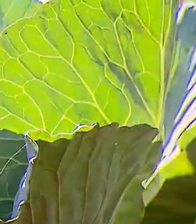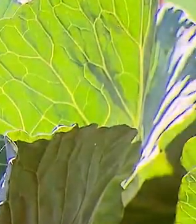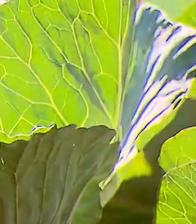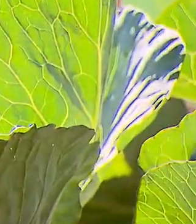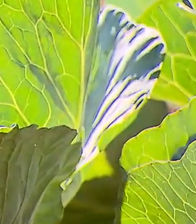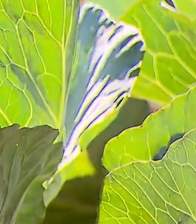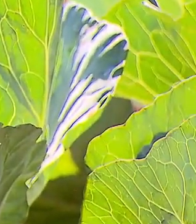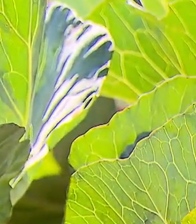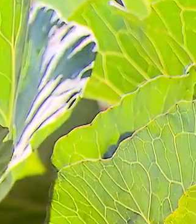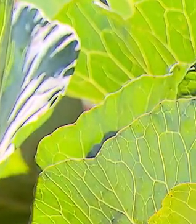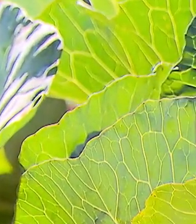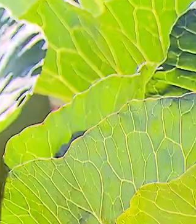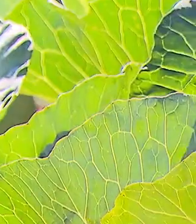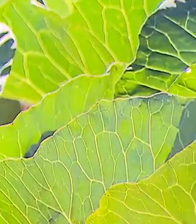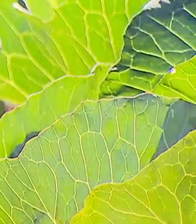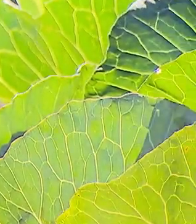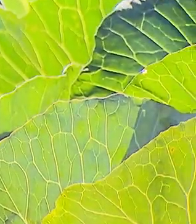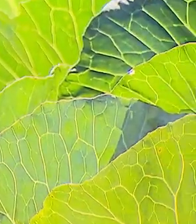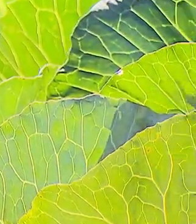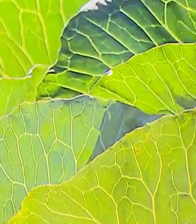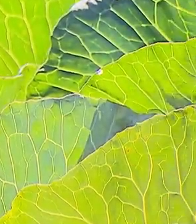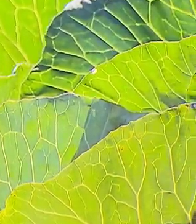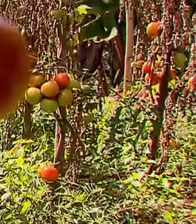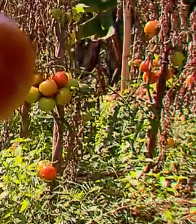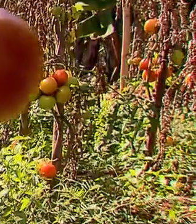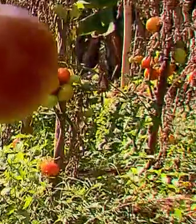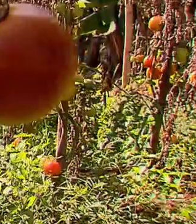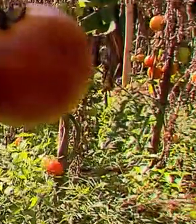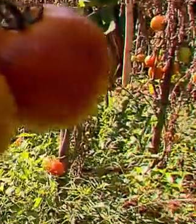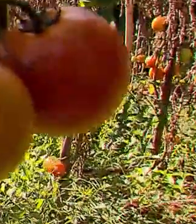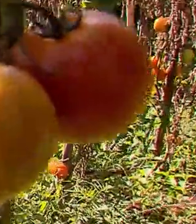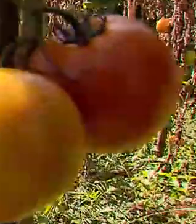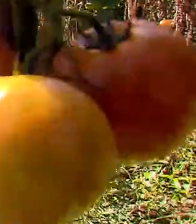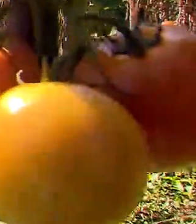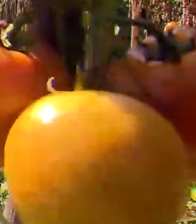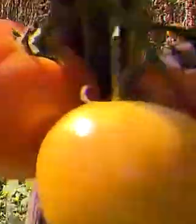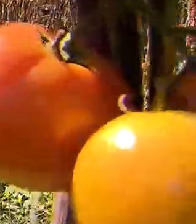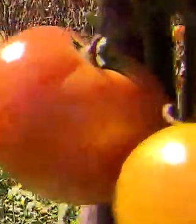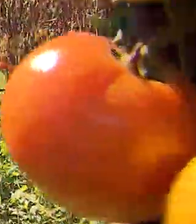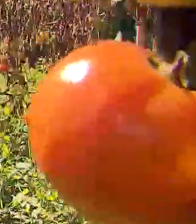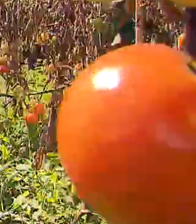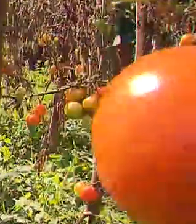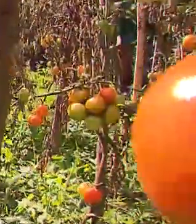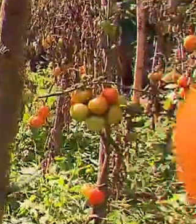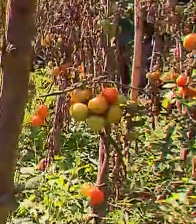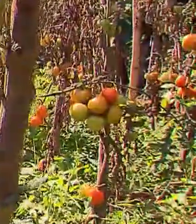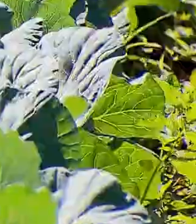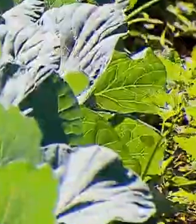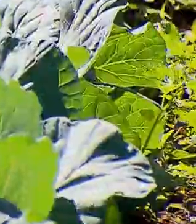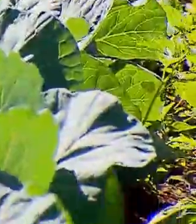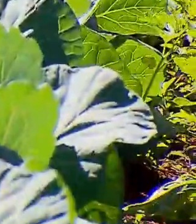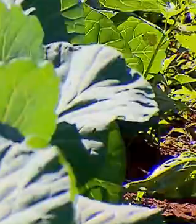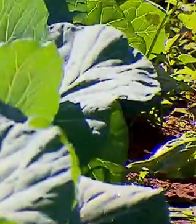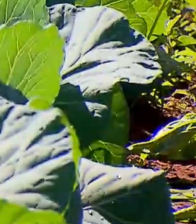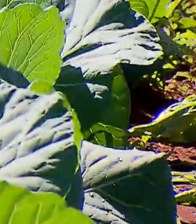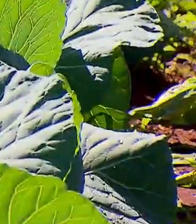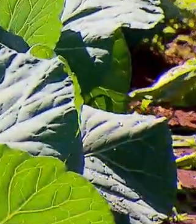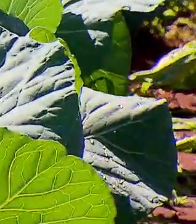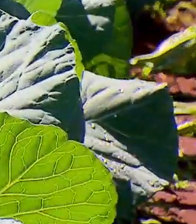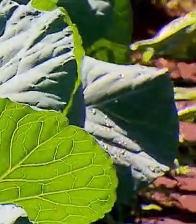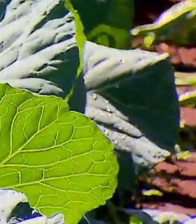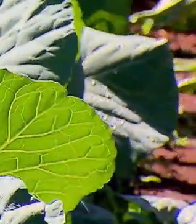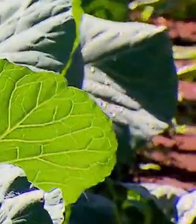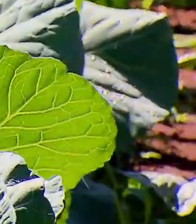com dispensa de licitação e os destina às pessoas em situação de insegurança alimentar. Para os novos